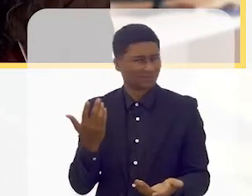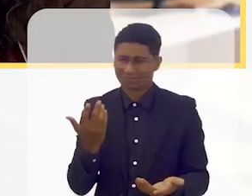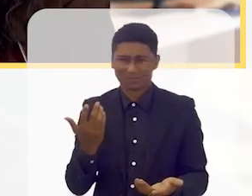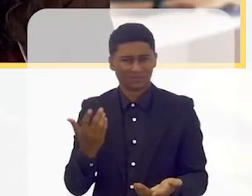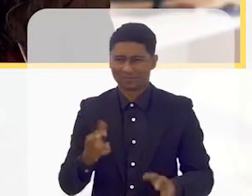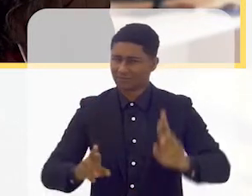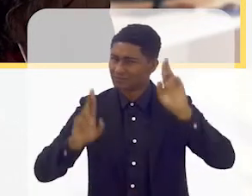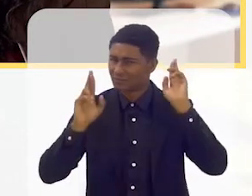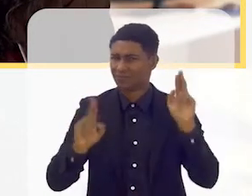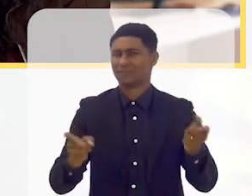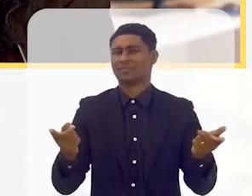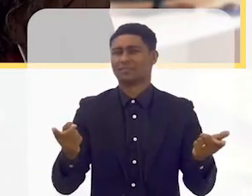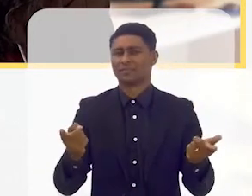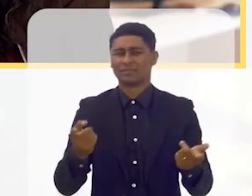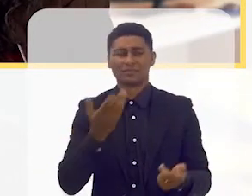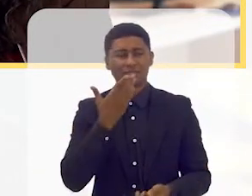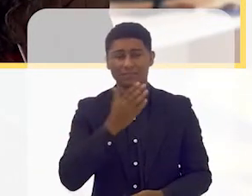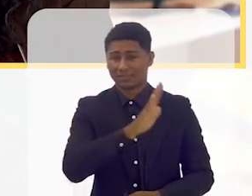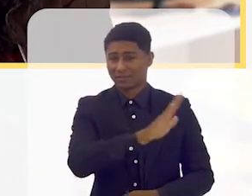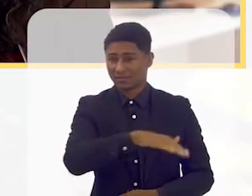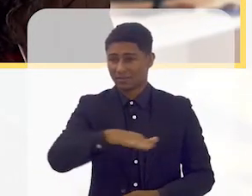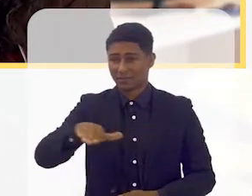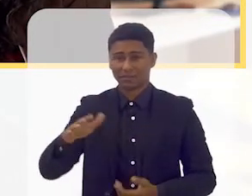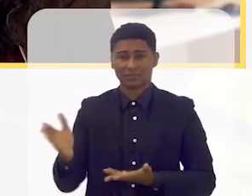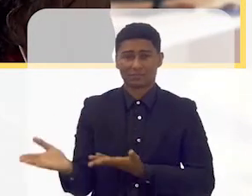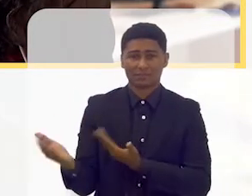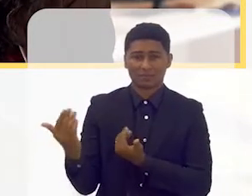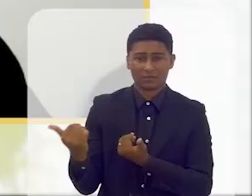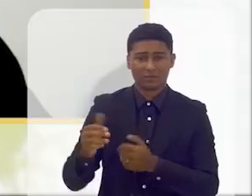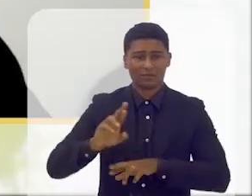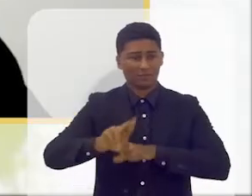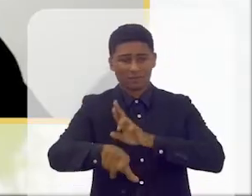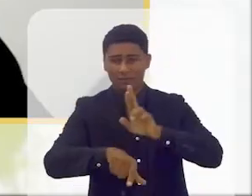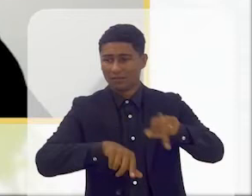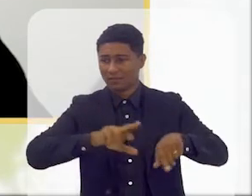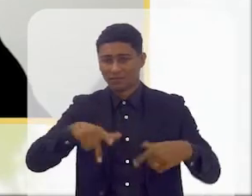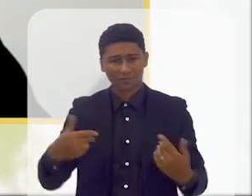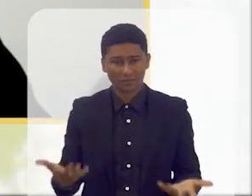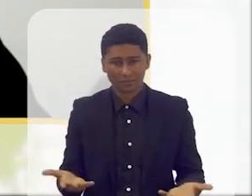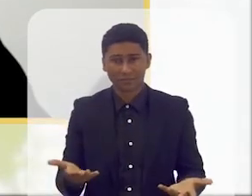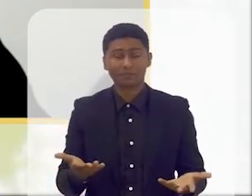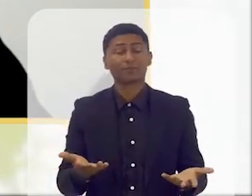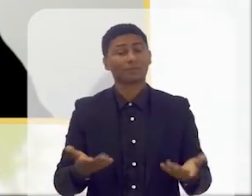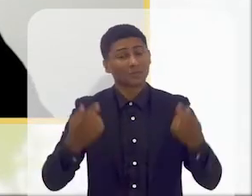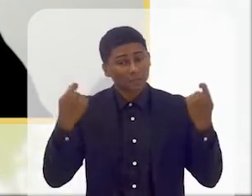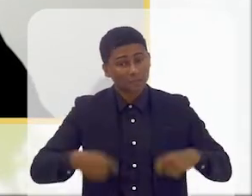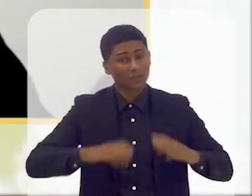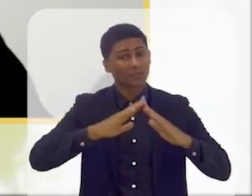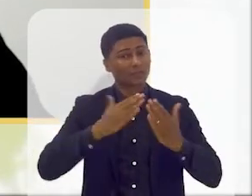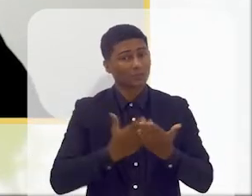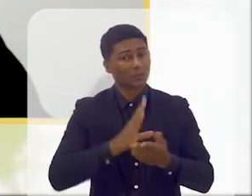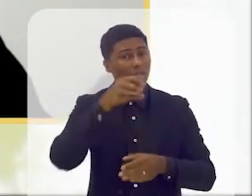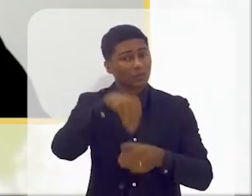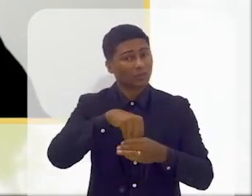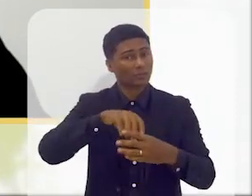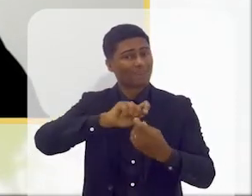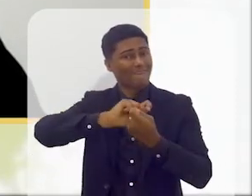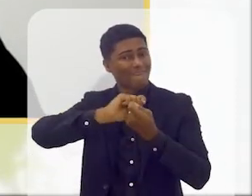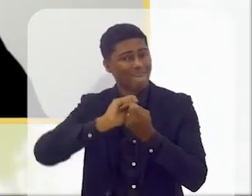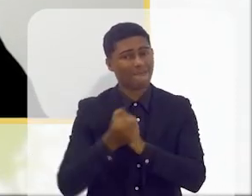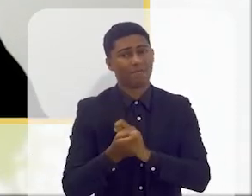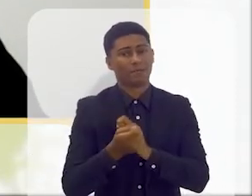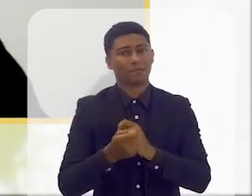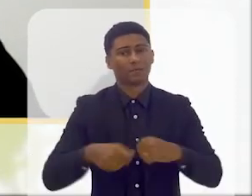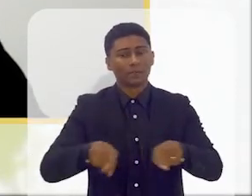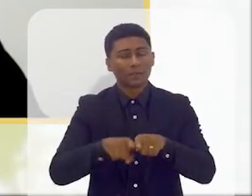Hoje as nossas crianças e os nossos jovens não são assim. Portanto, nós temos que adaptar a escola. E adaptar a escola é pensar